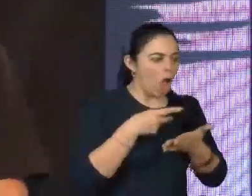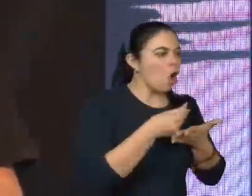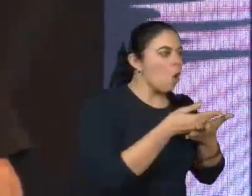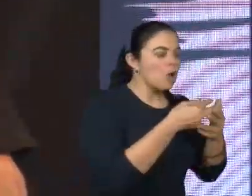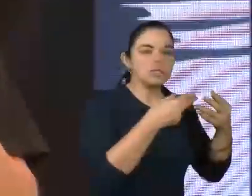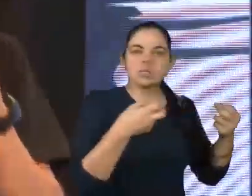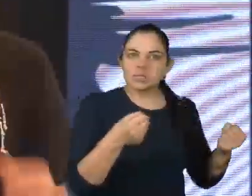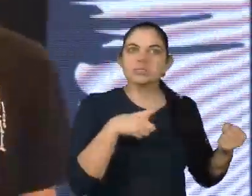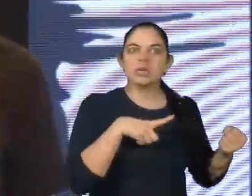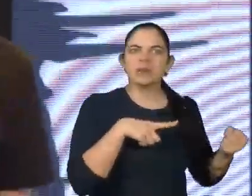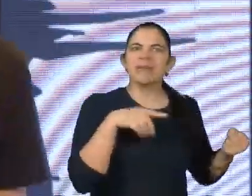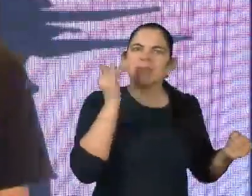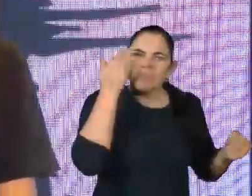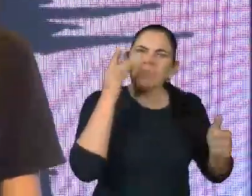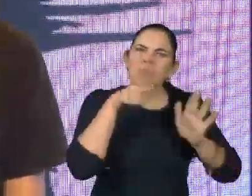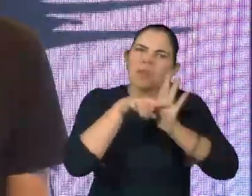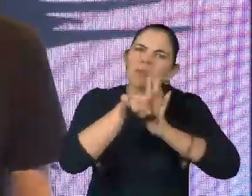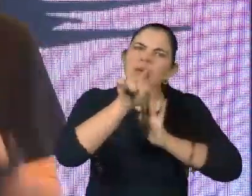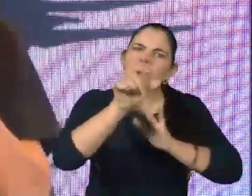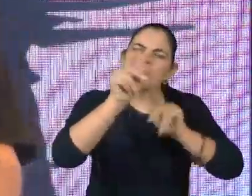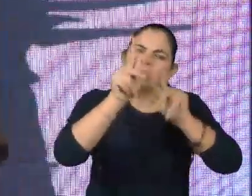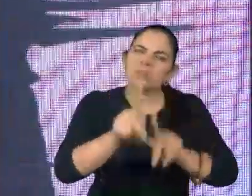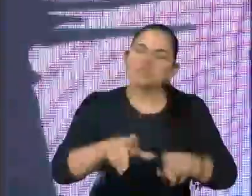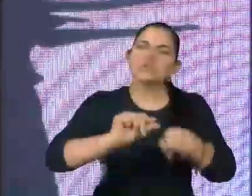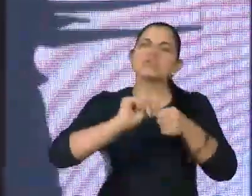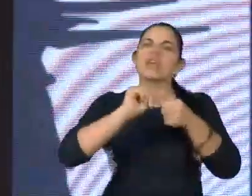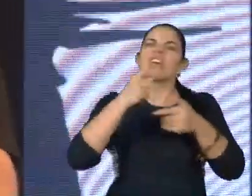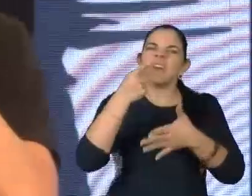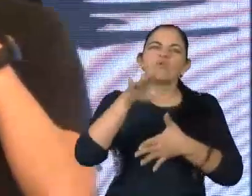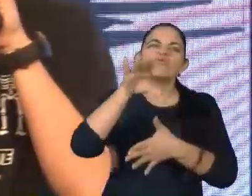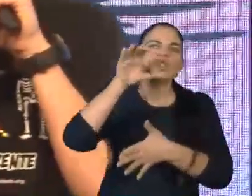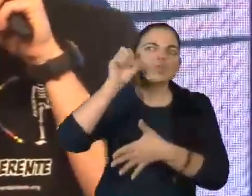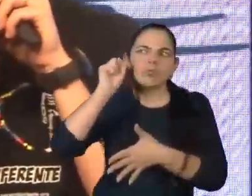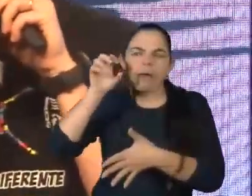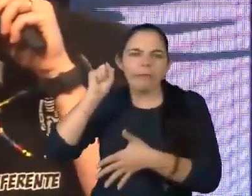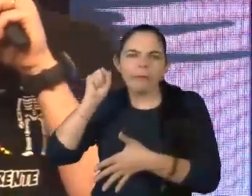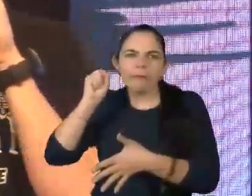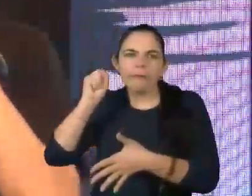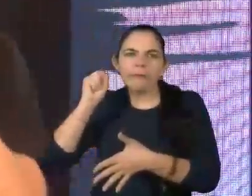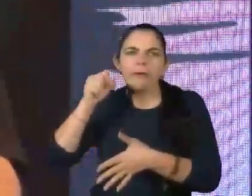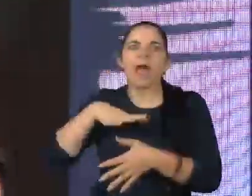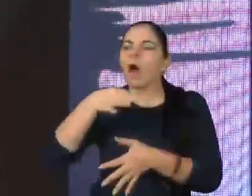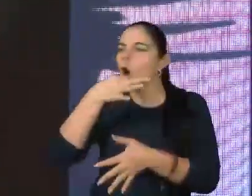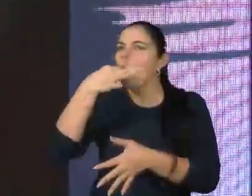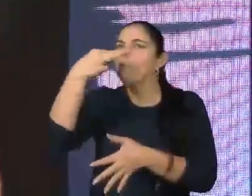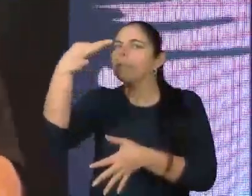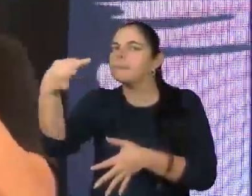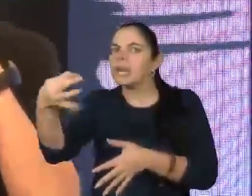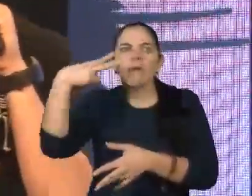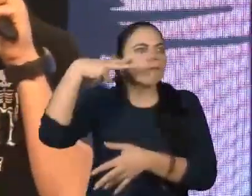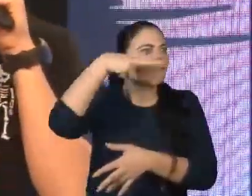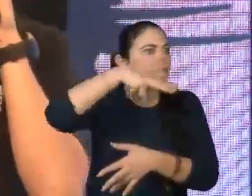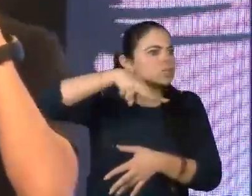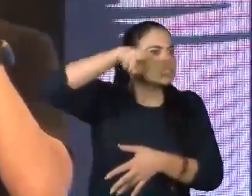vocês, será que essas pessoas estão sendo escutadas? Será que a opinião, a visão,